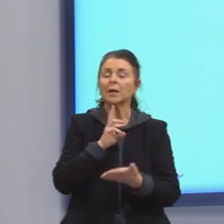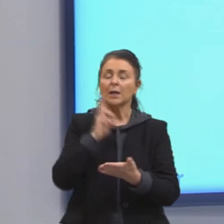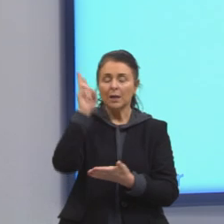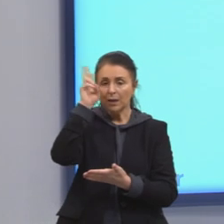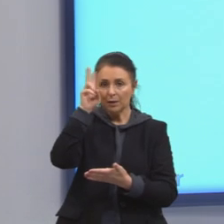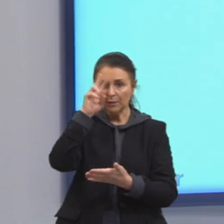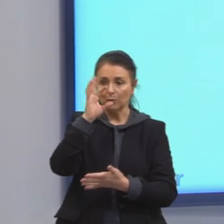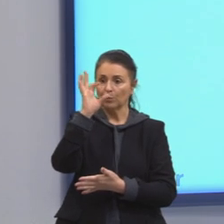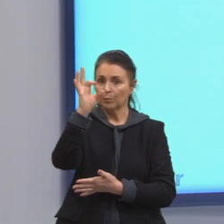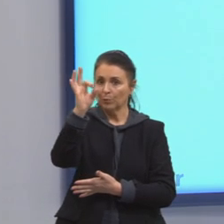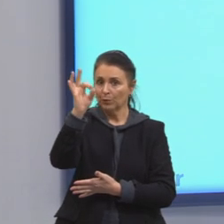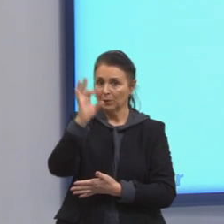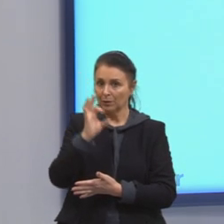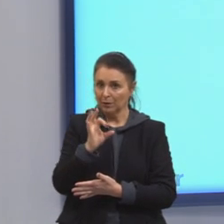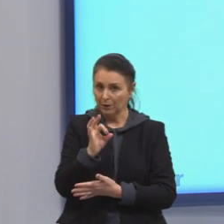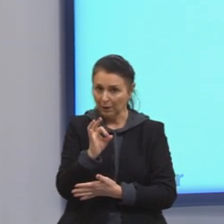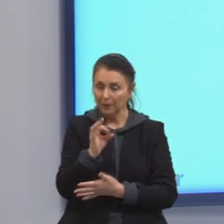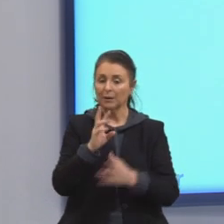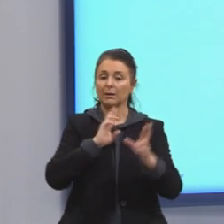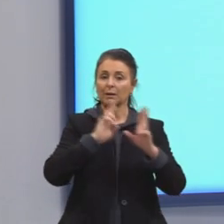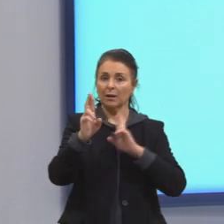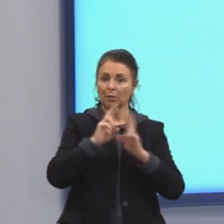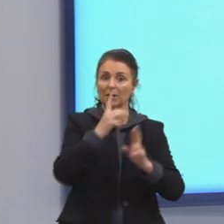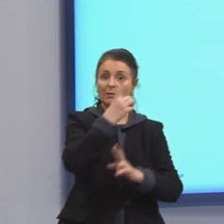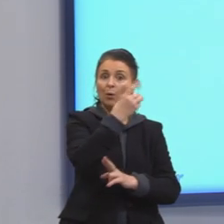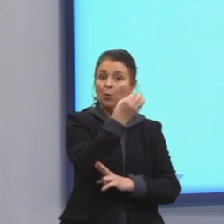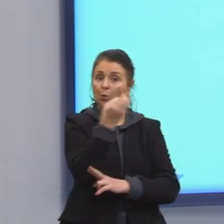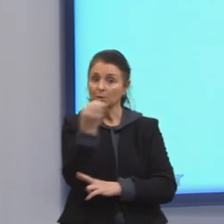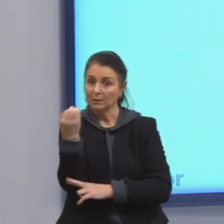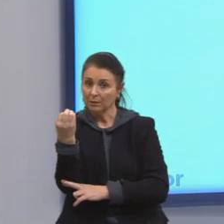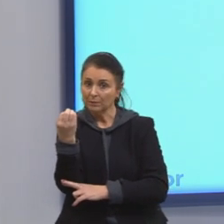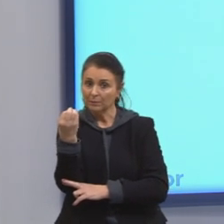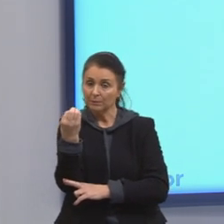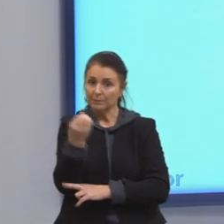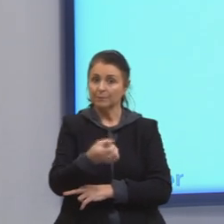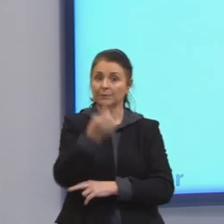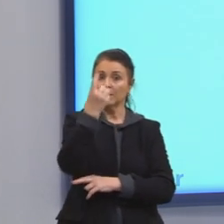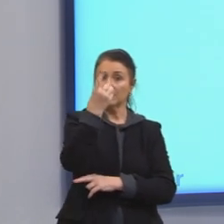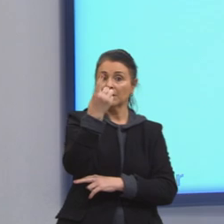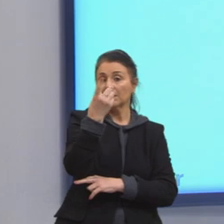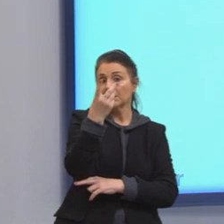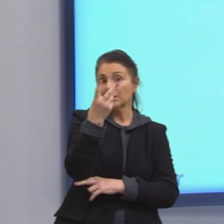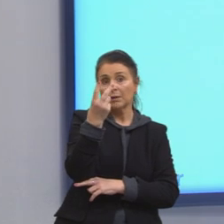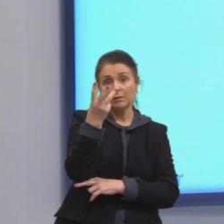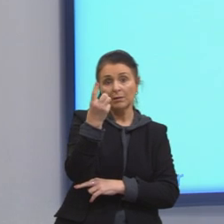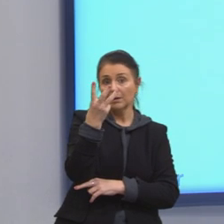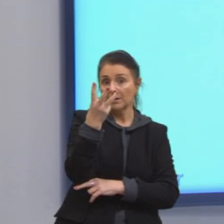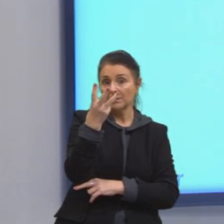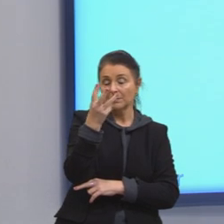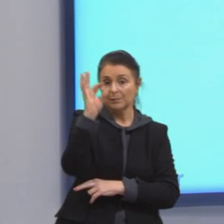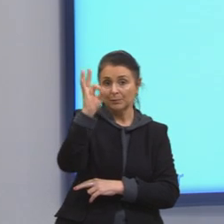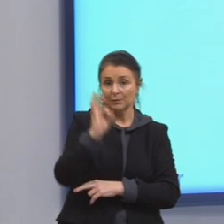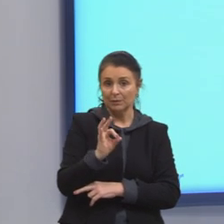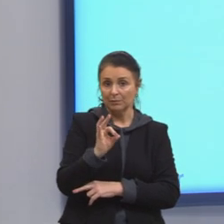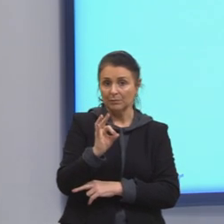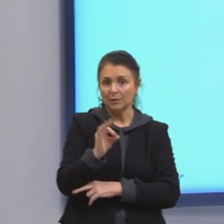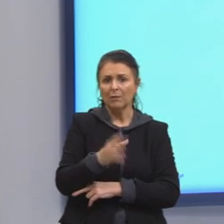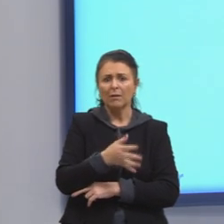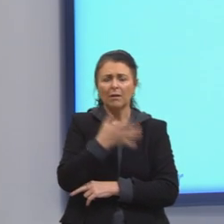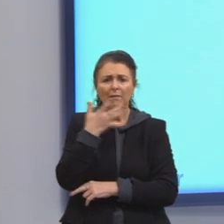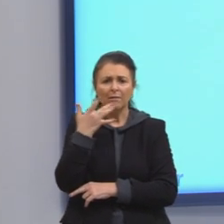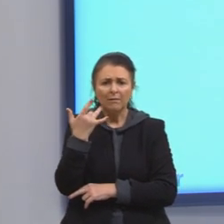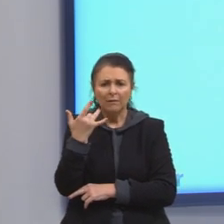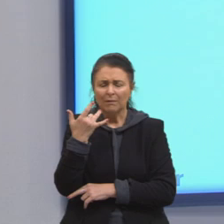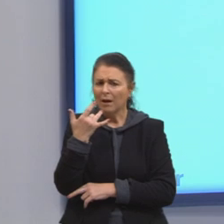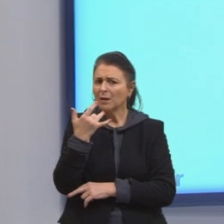porcento é por 100. Então, 13 por 100 de 100 é 13. Assim, fica fácil da gente